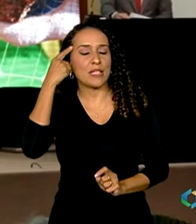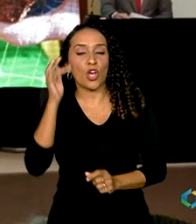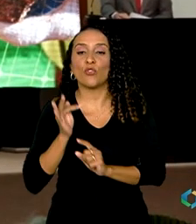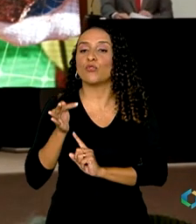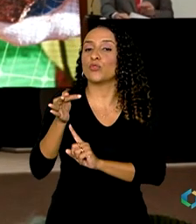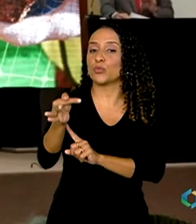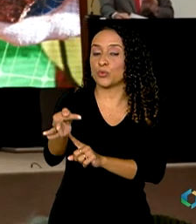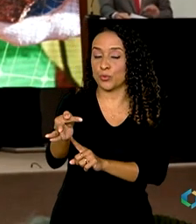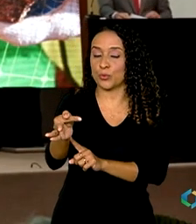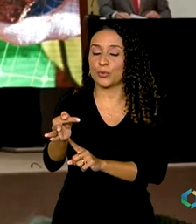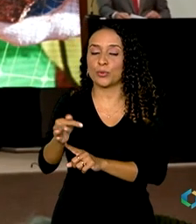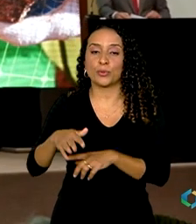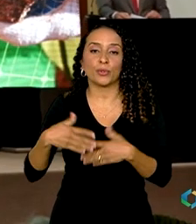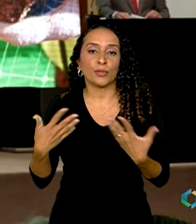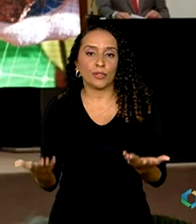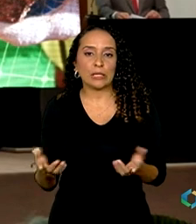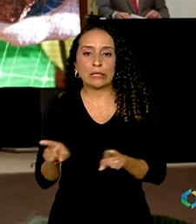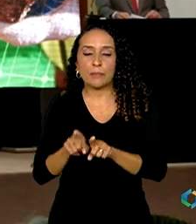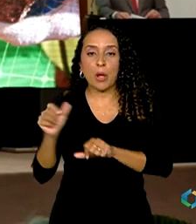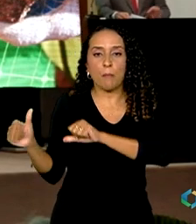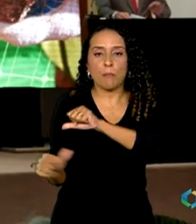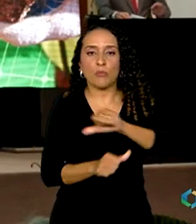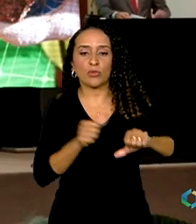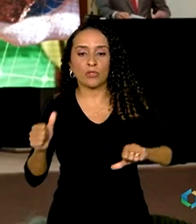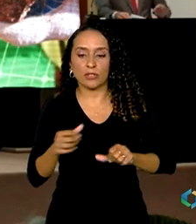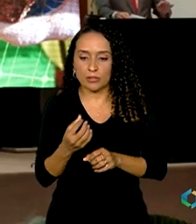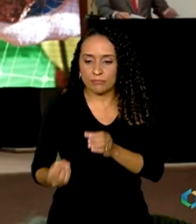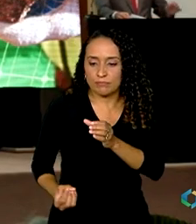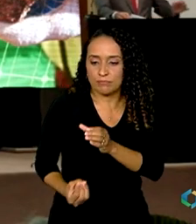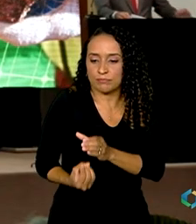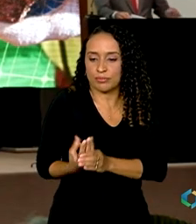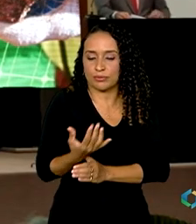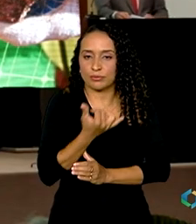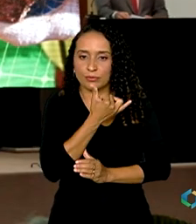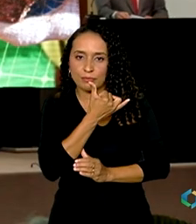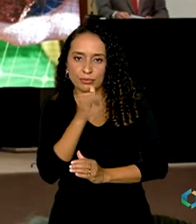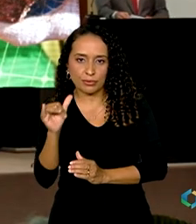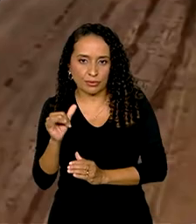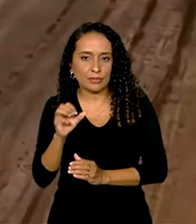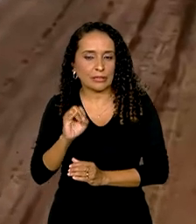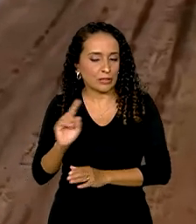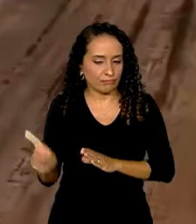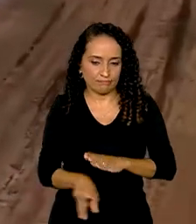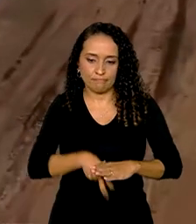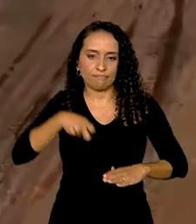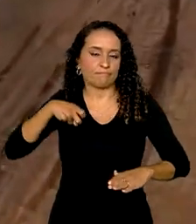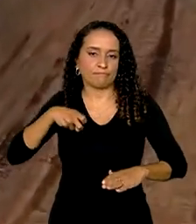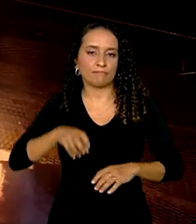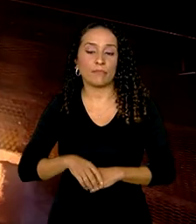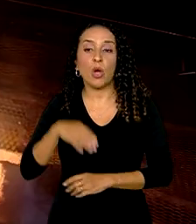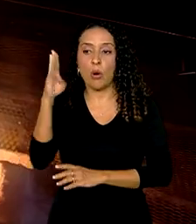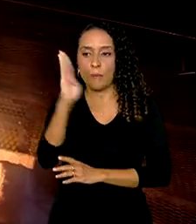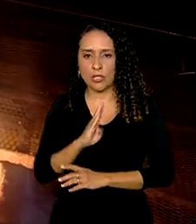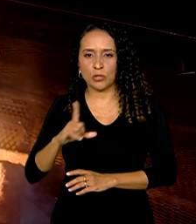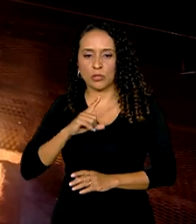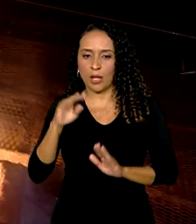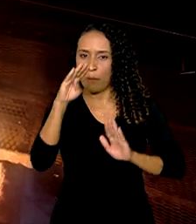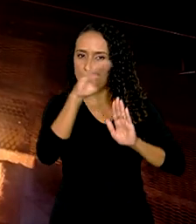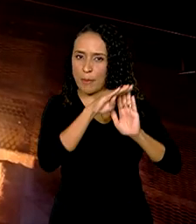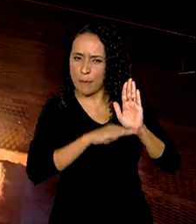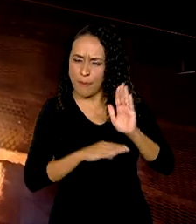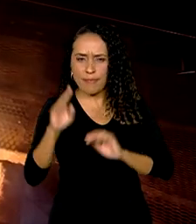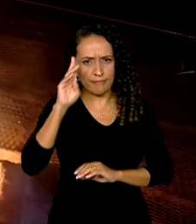futuro e numa mudança da matriz energética sem mineração. O Brasil já ocupa lugar de